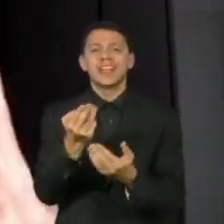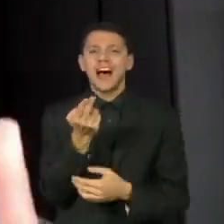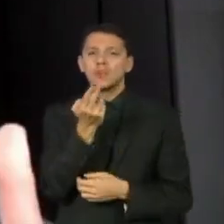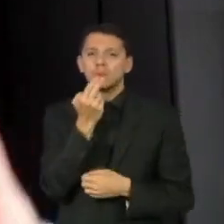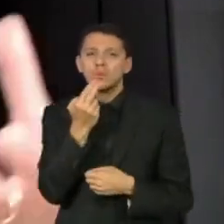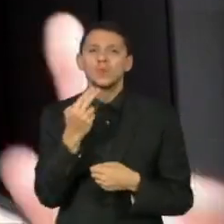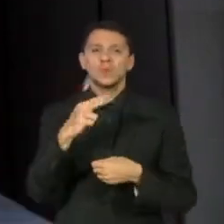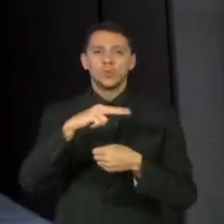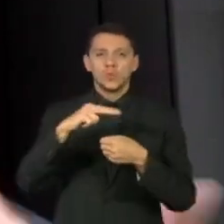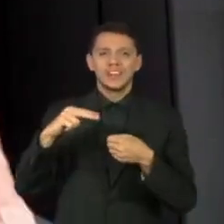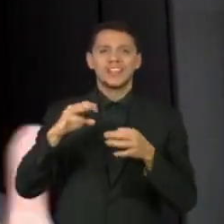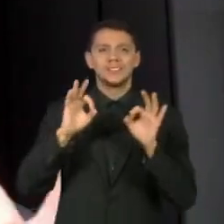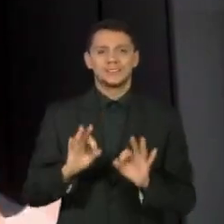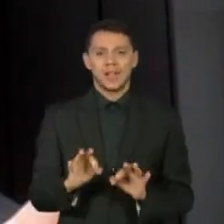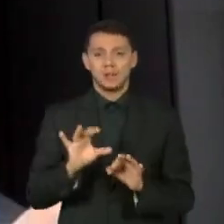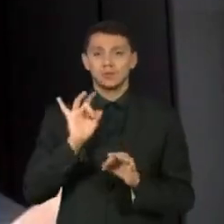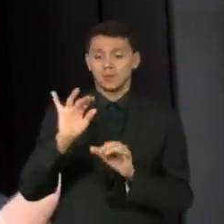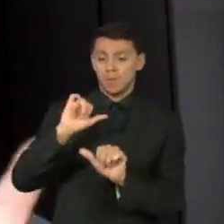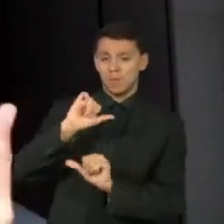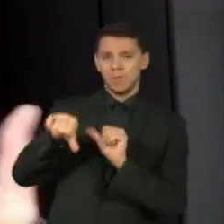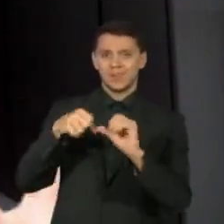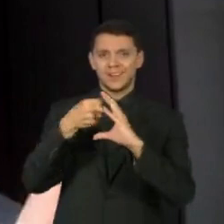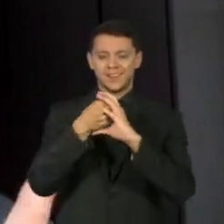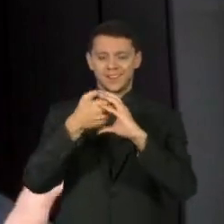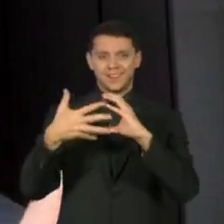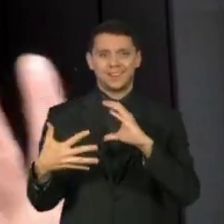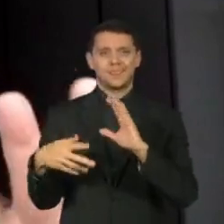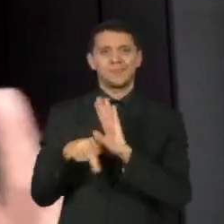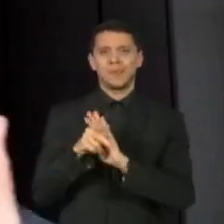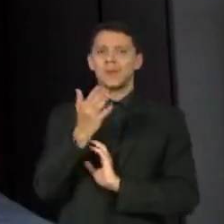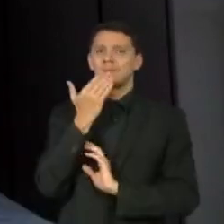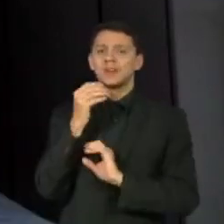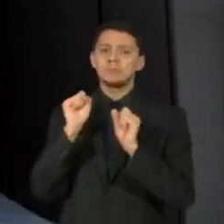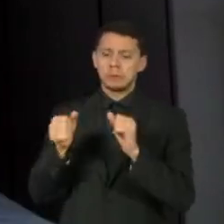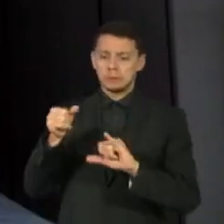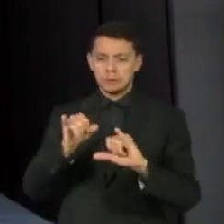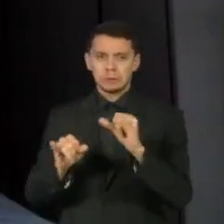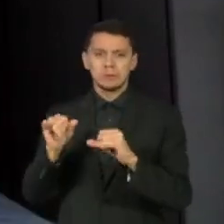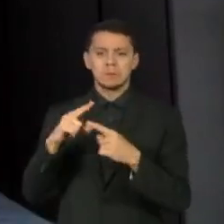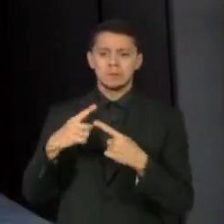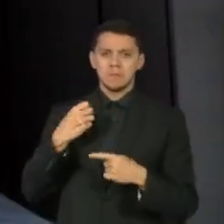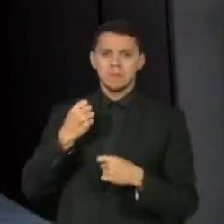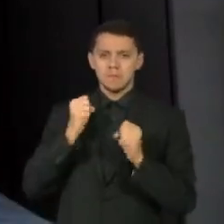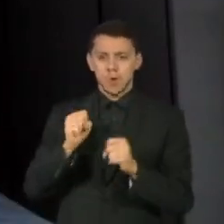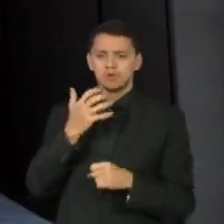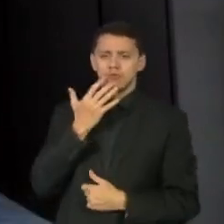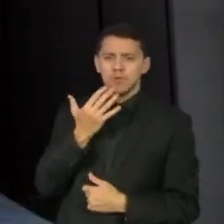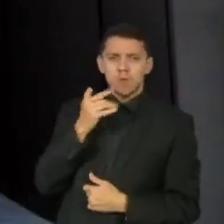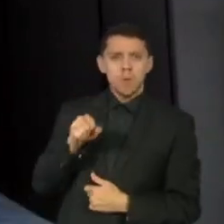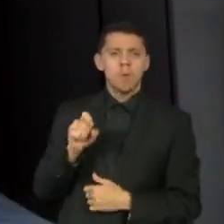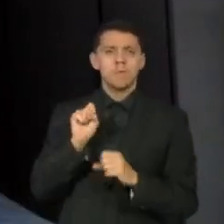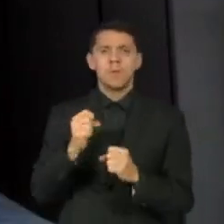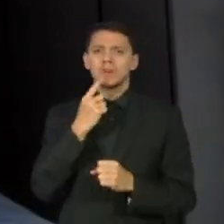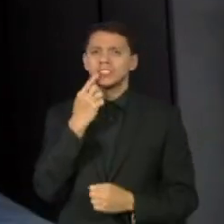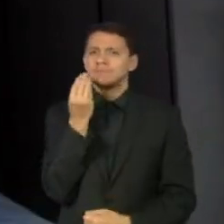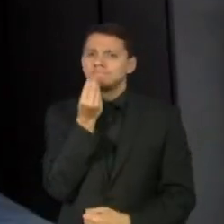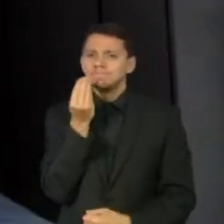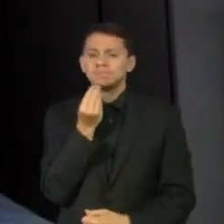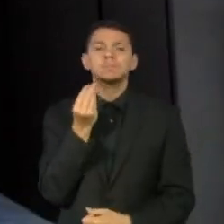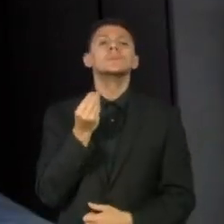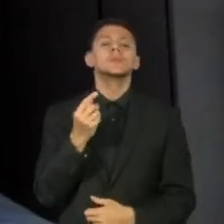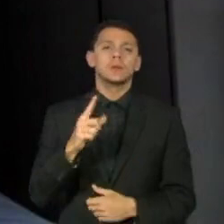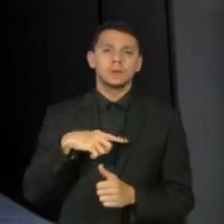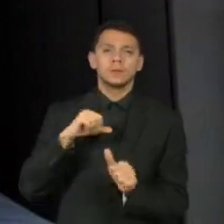características desse alimento, sejam características físicas, químicas e sensoriais, de paladar.